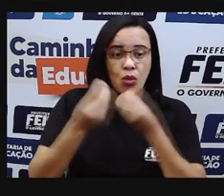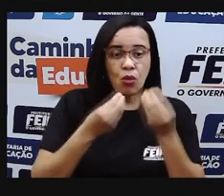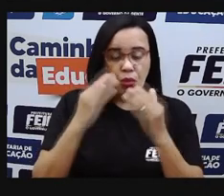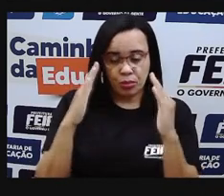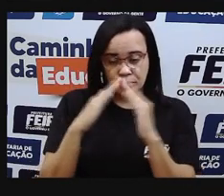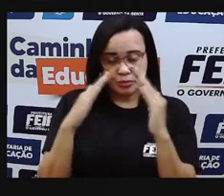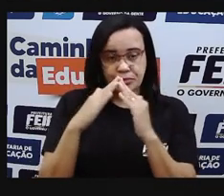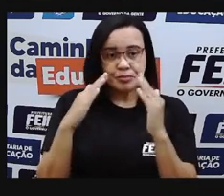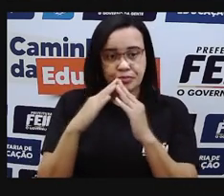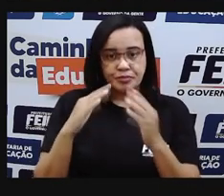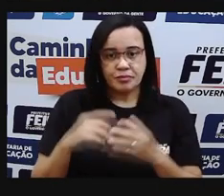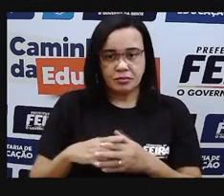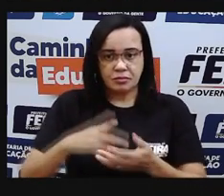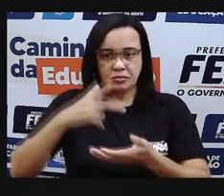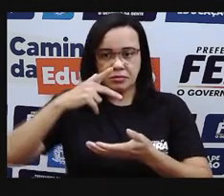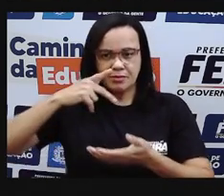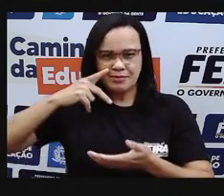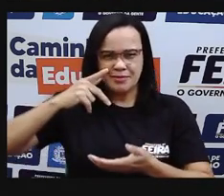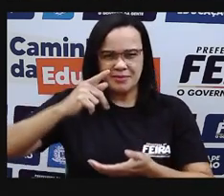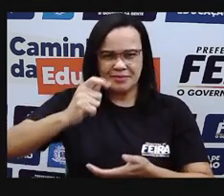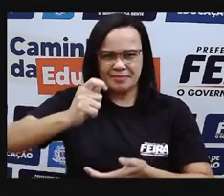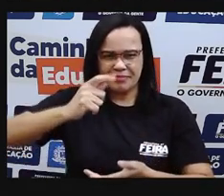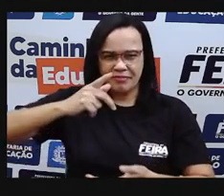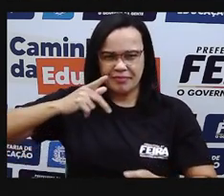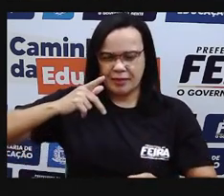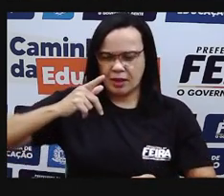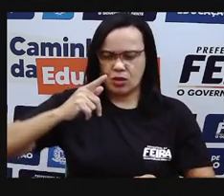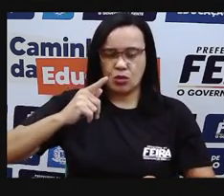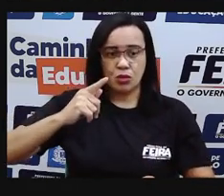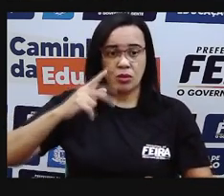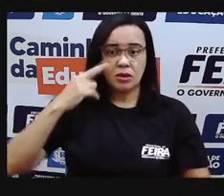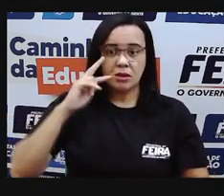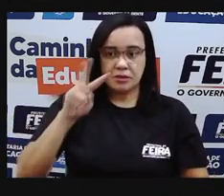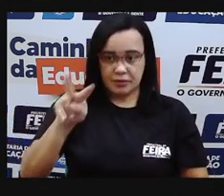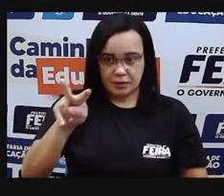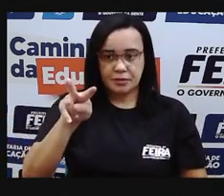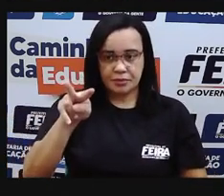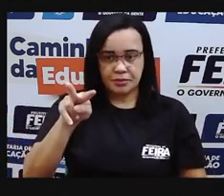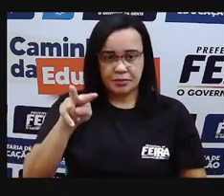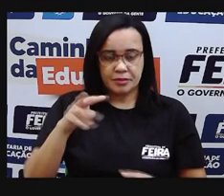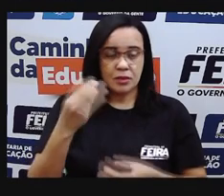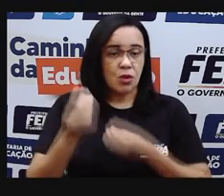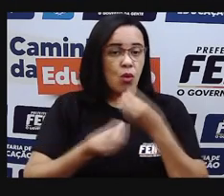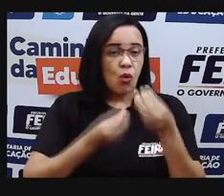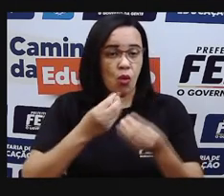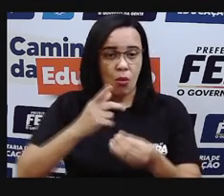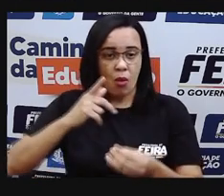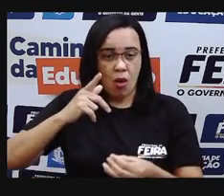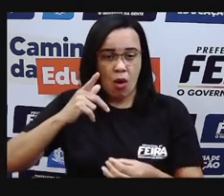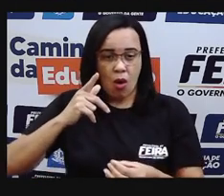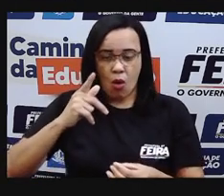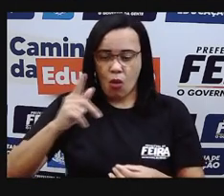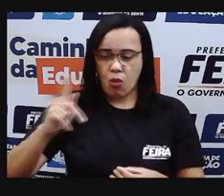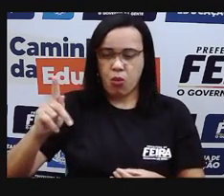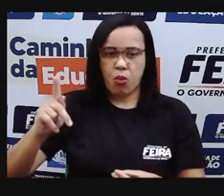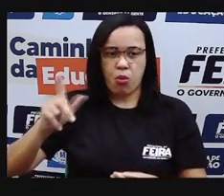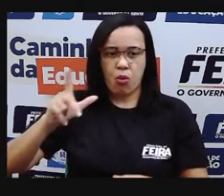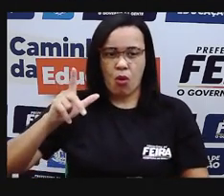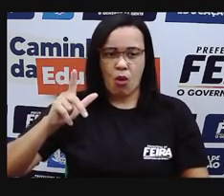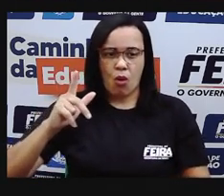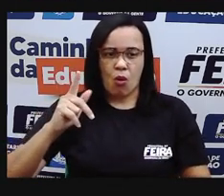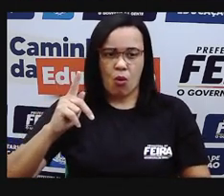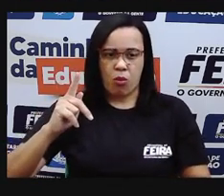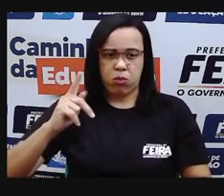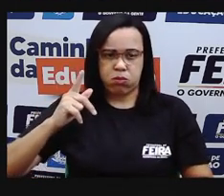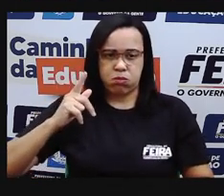seringa. E aí, depois, eu comprimo ela, eu boto o dedo na frente e tento fechar, chega um momento